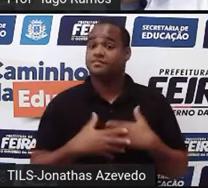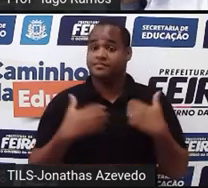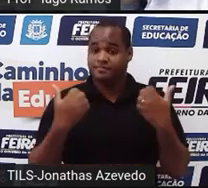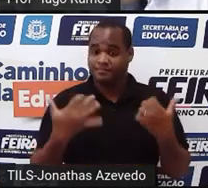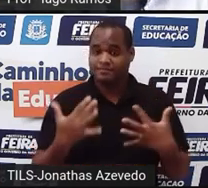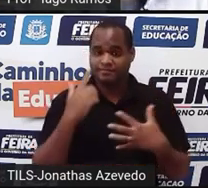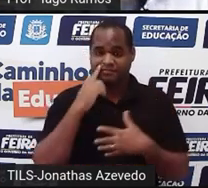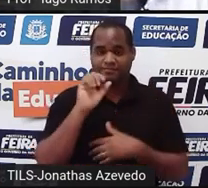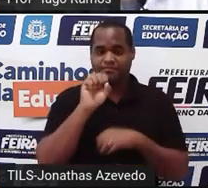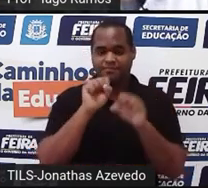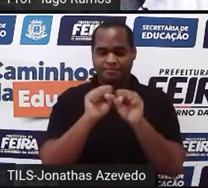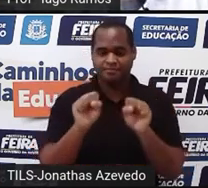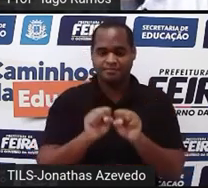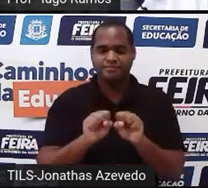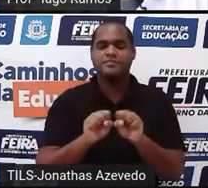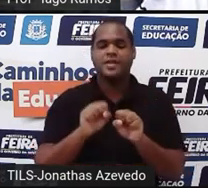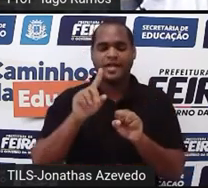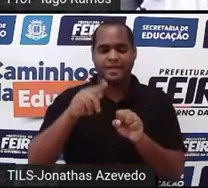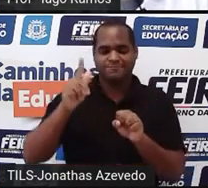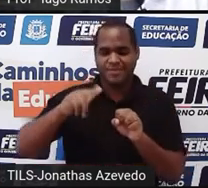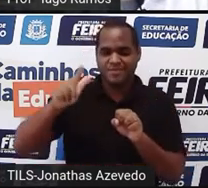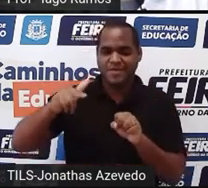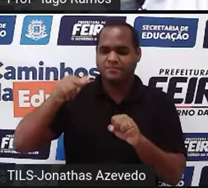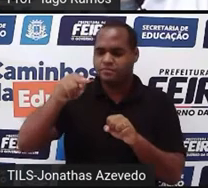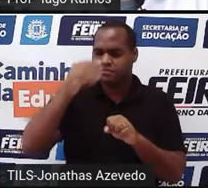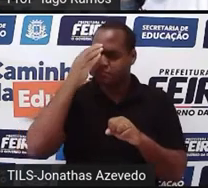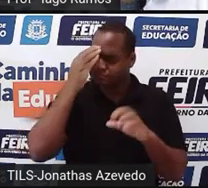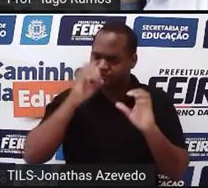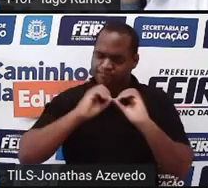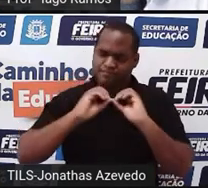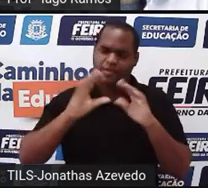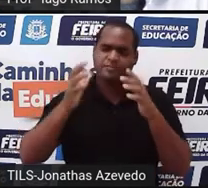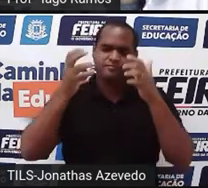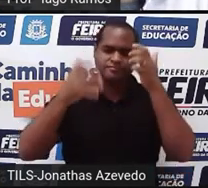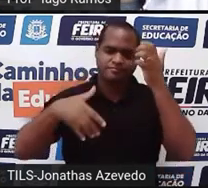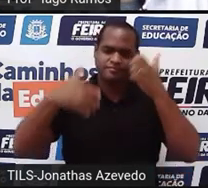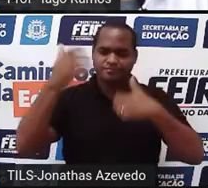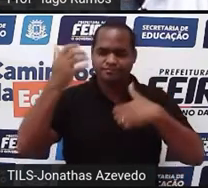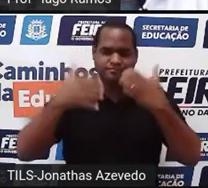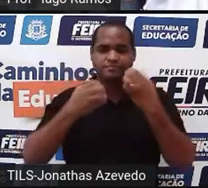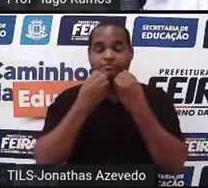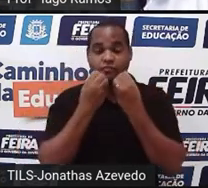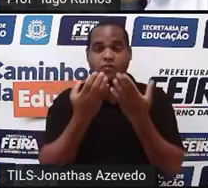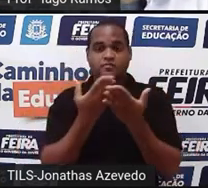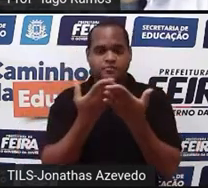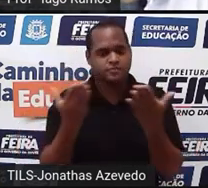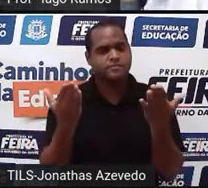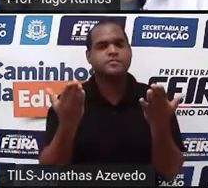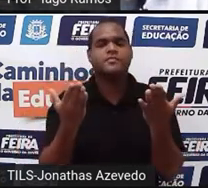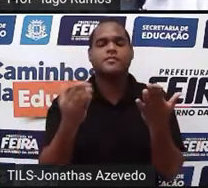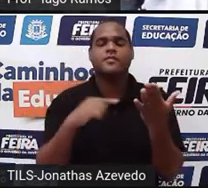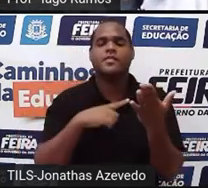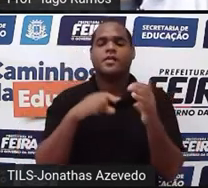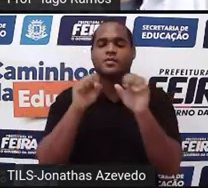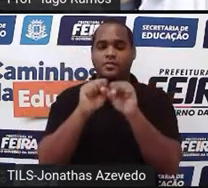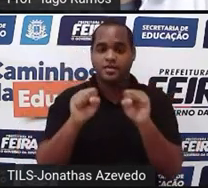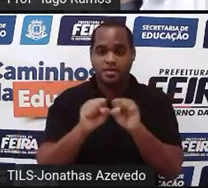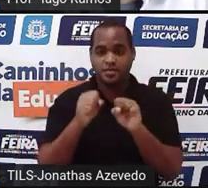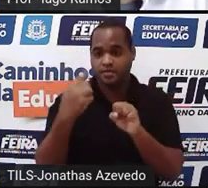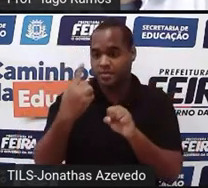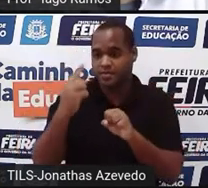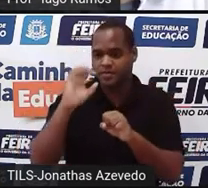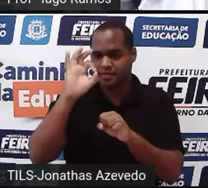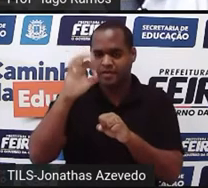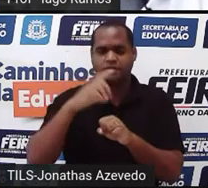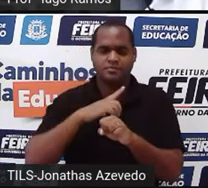sistema de equação. Estou sendo repetitivo para que você entenda, tá bom? A minha intenção é essa. Um sistema de equação no primeiro grau com duas